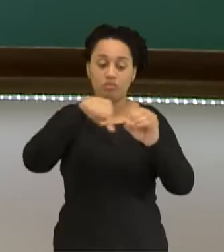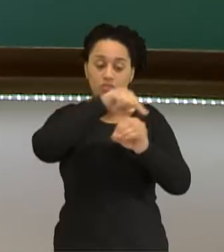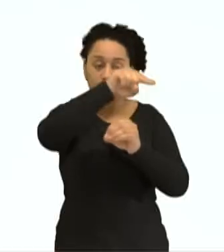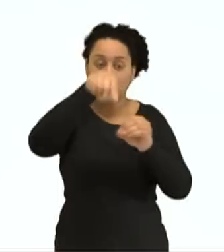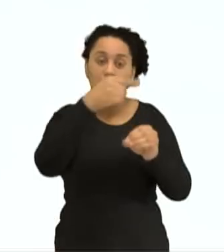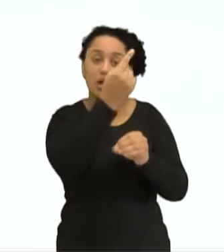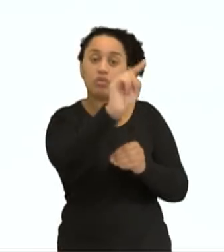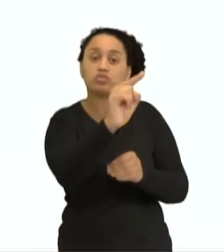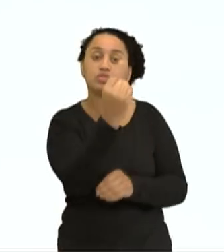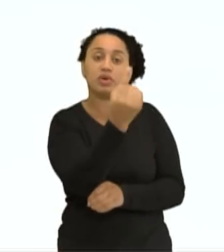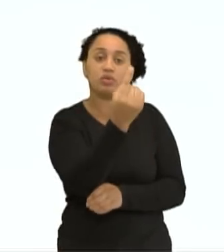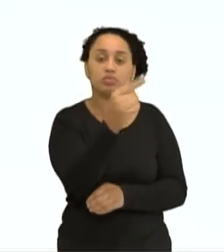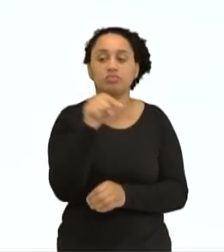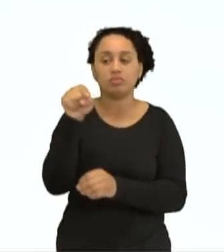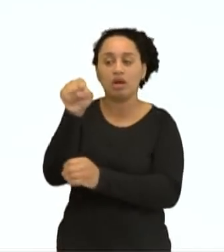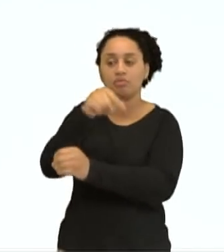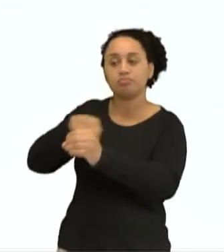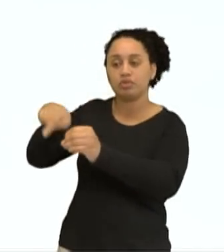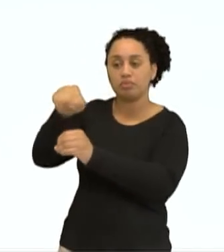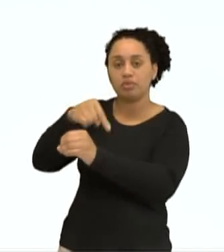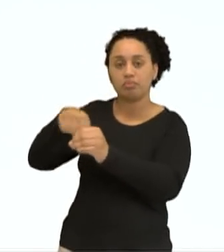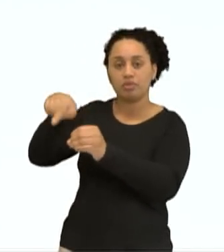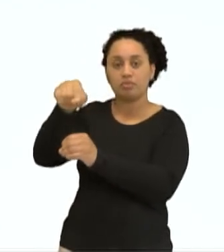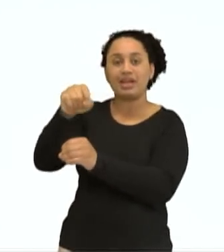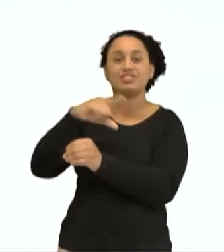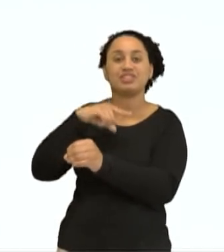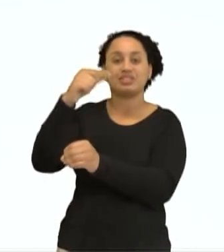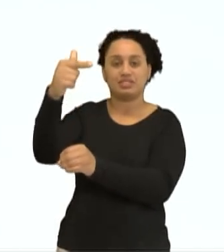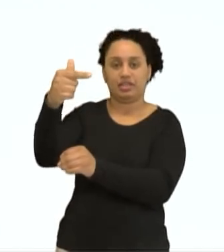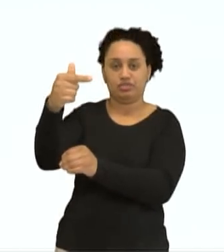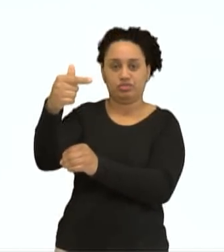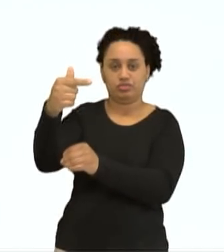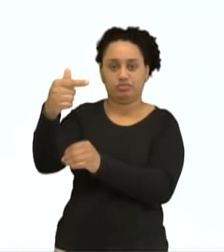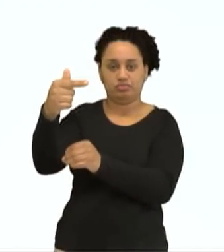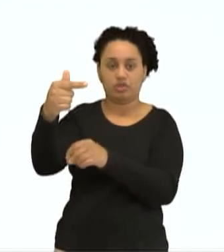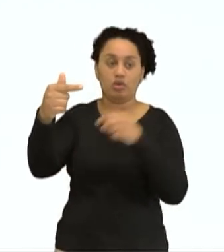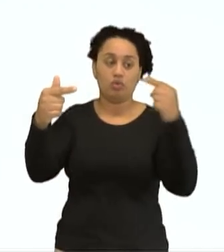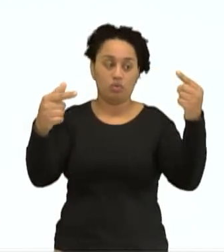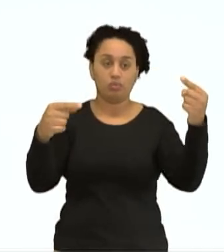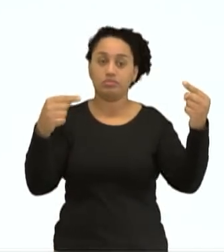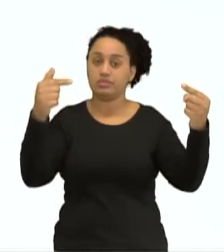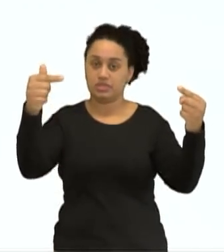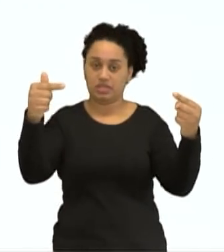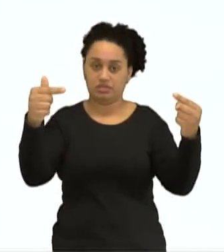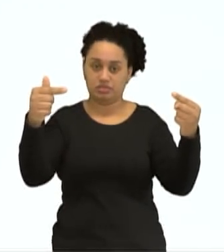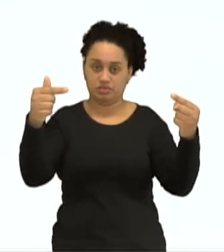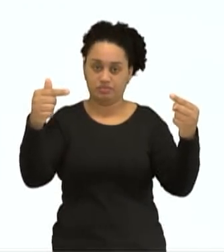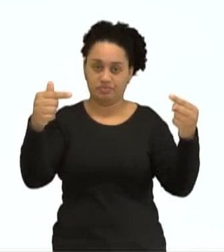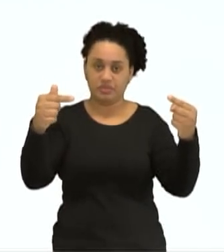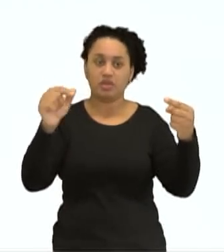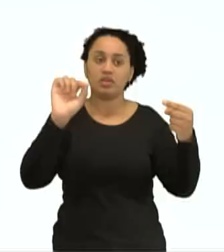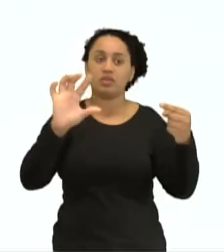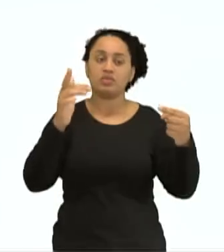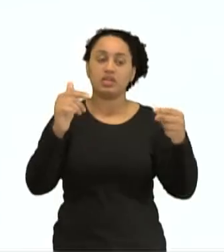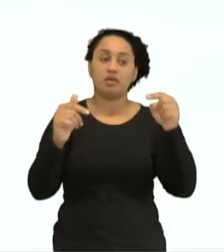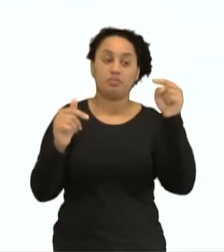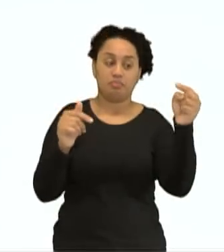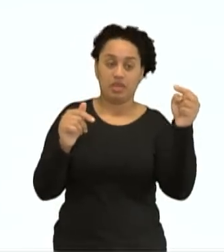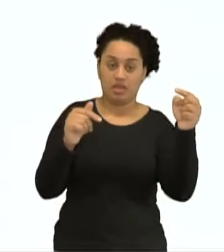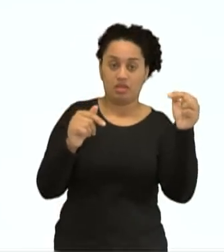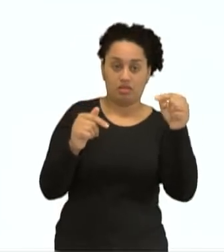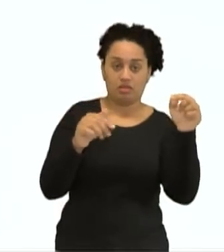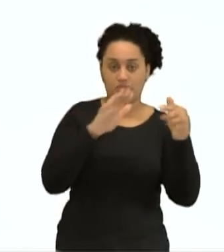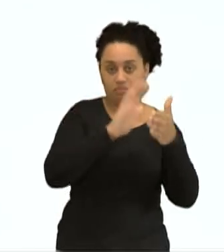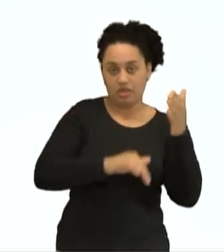camada. O cloro, ele tinha sete. Está certo? O que aconteceu? Sempre de quem tem menos para quem tem